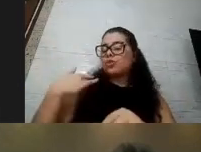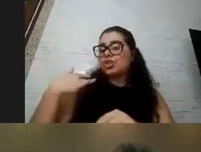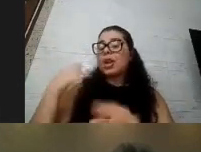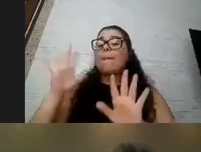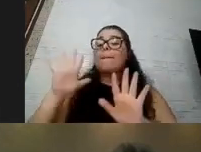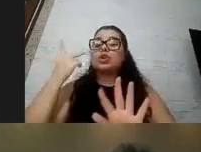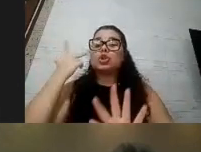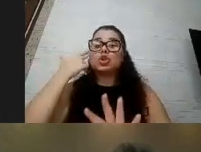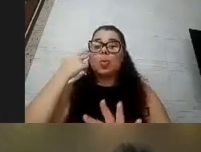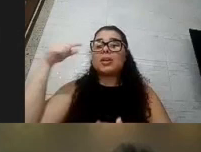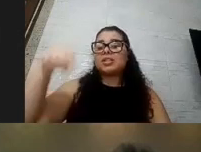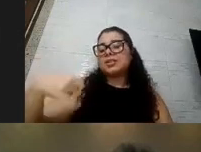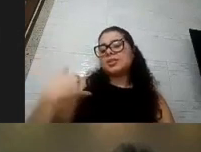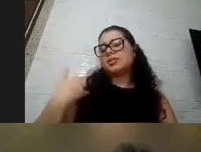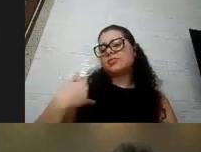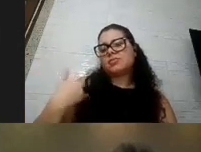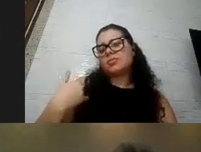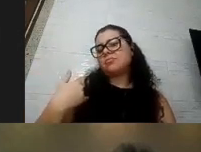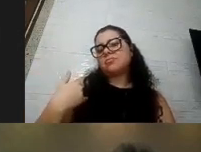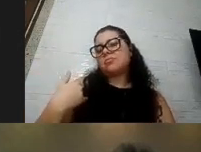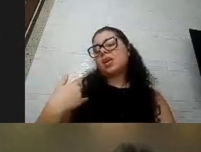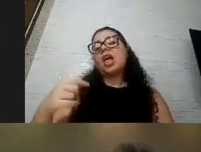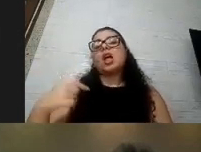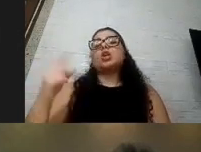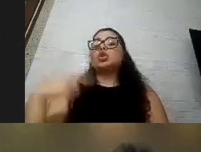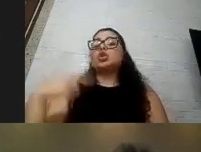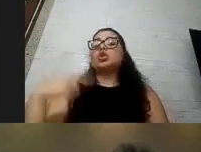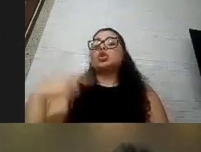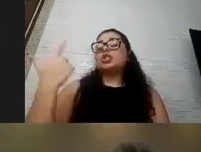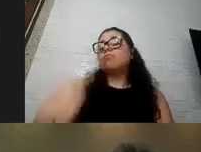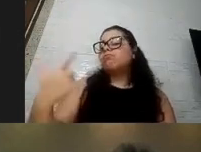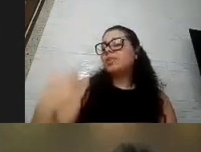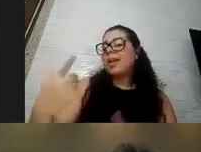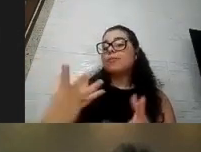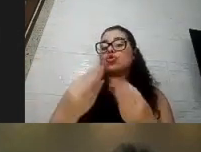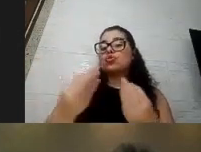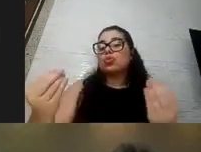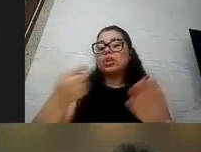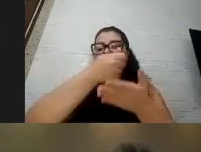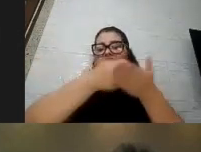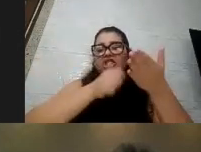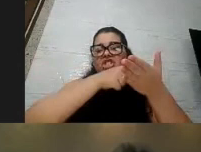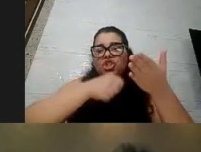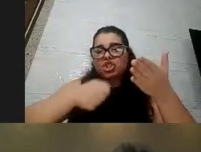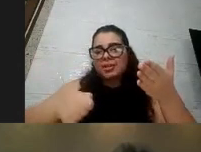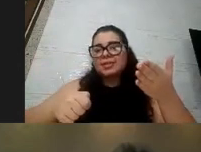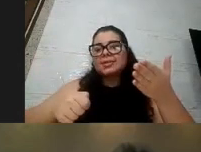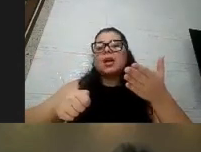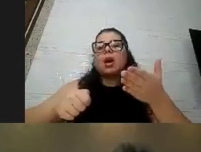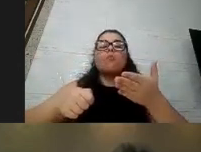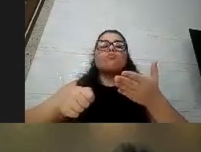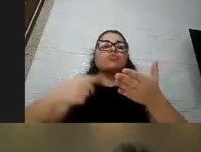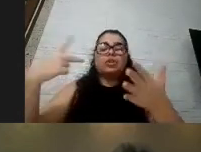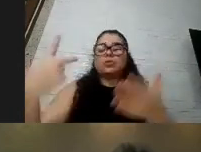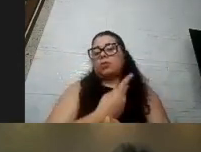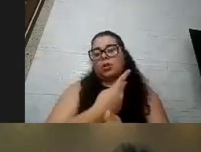etária a gente ainda não tem descrição de casos né de de um número razoável para que